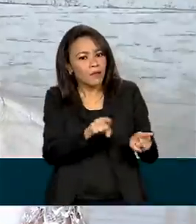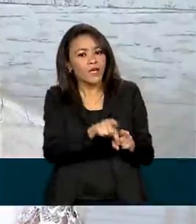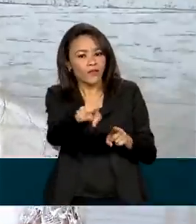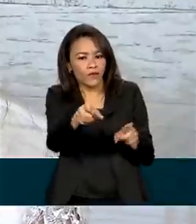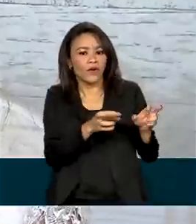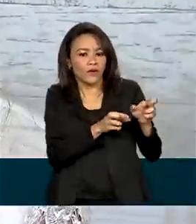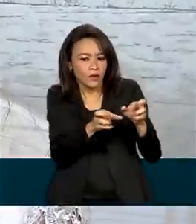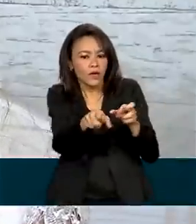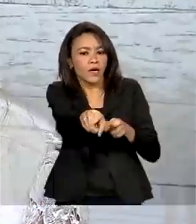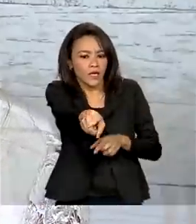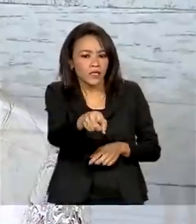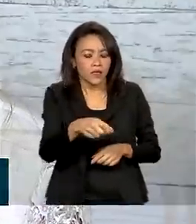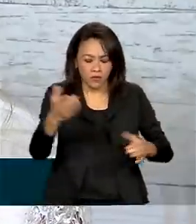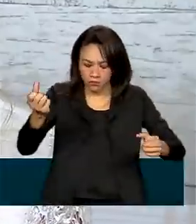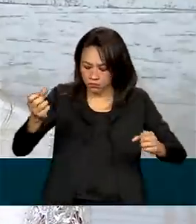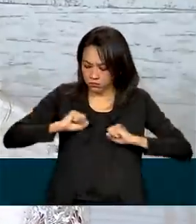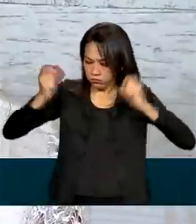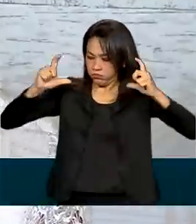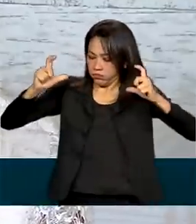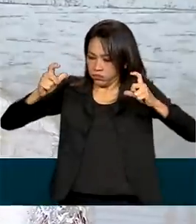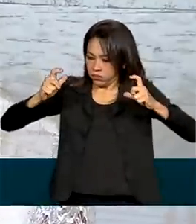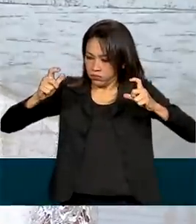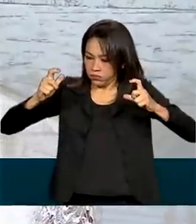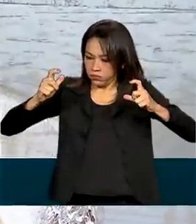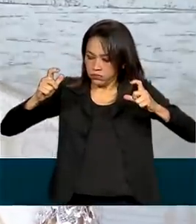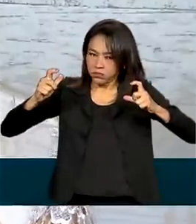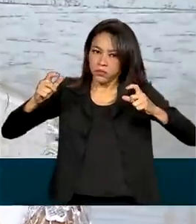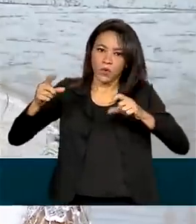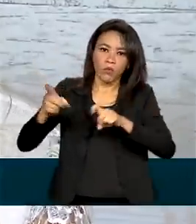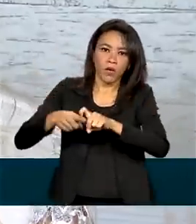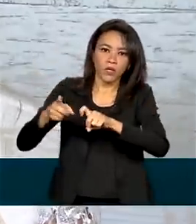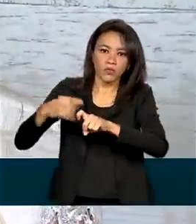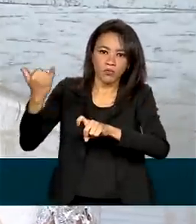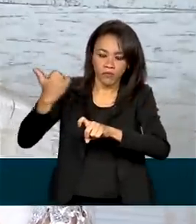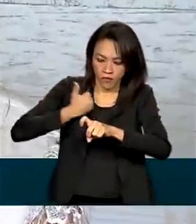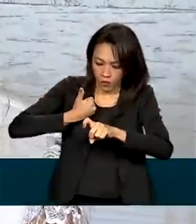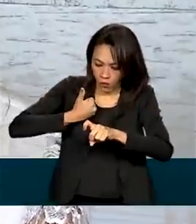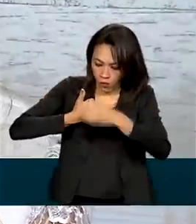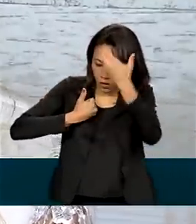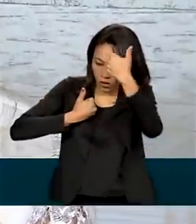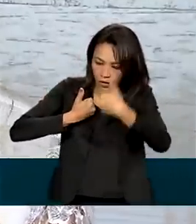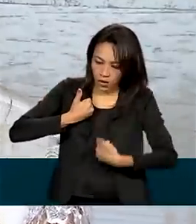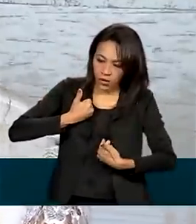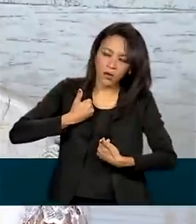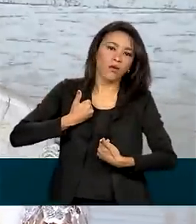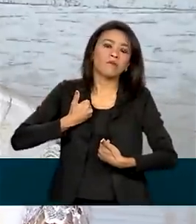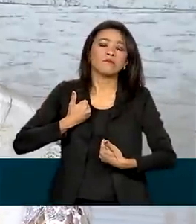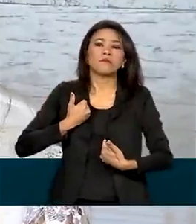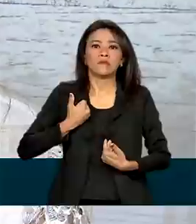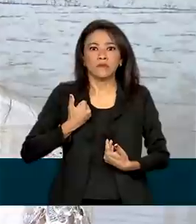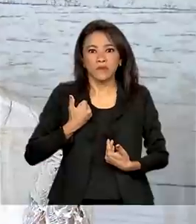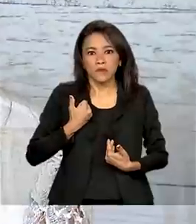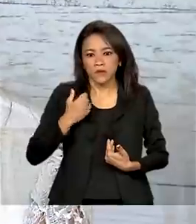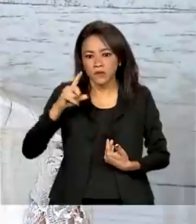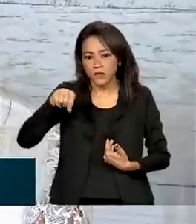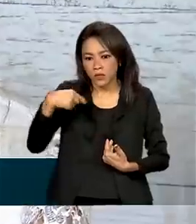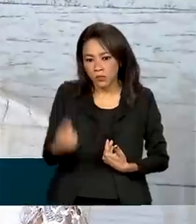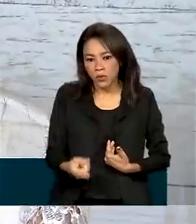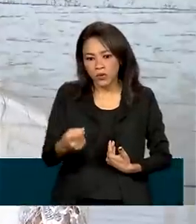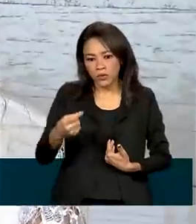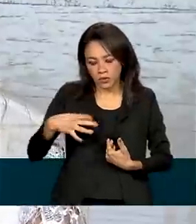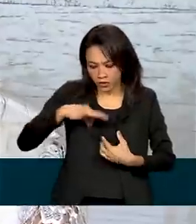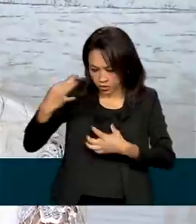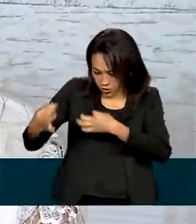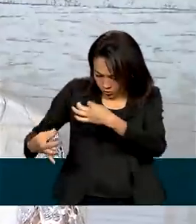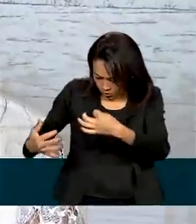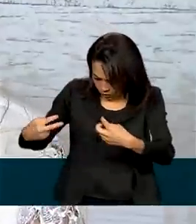Claro que foi impactante para mim quando o médico tirou aquelas bandagens, né, e depois da cirurgia,